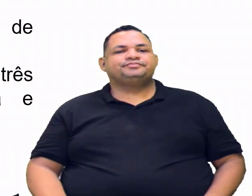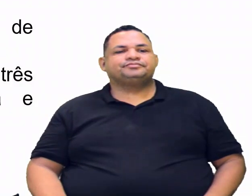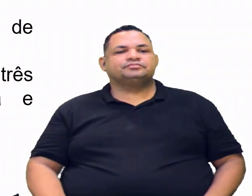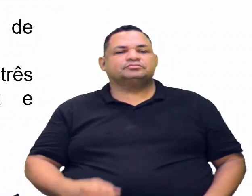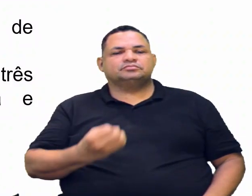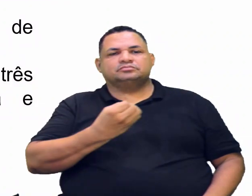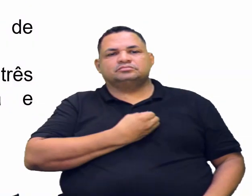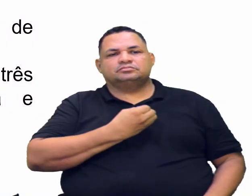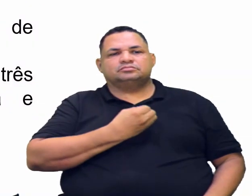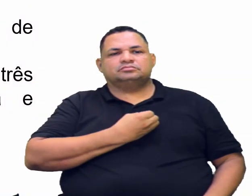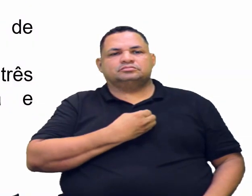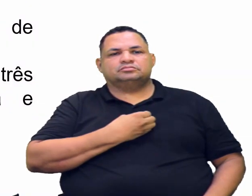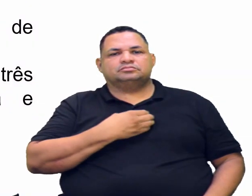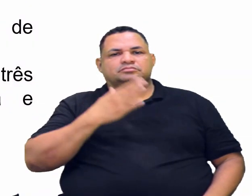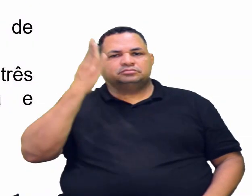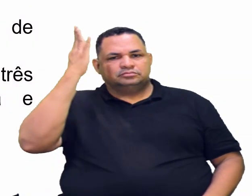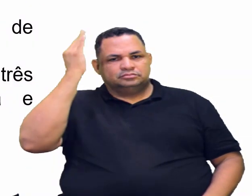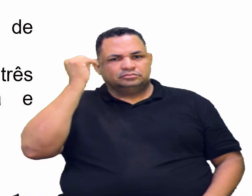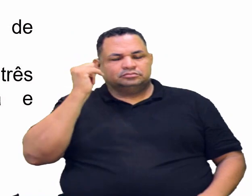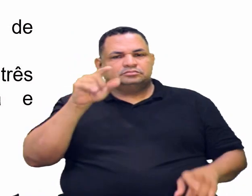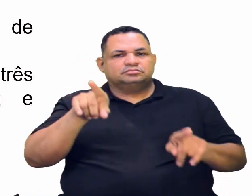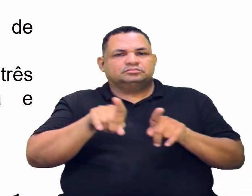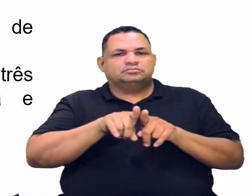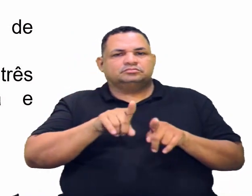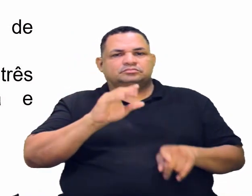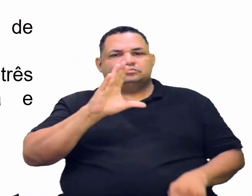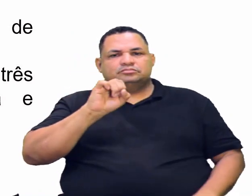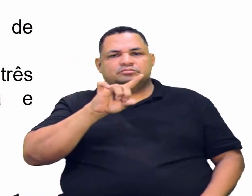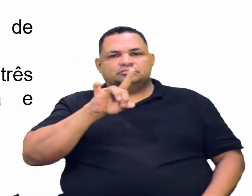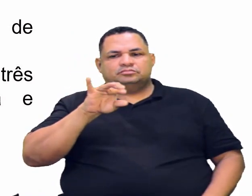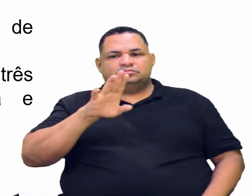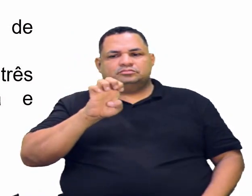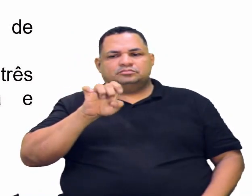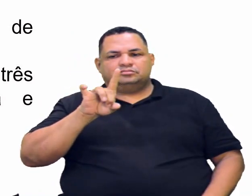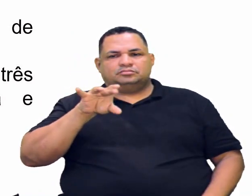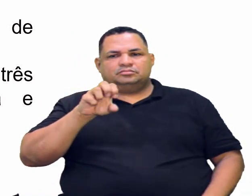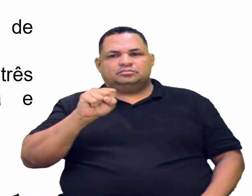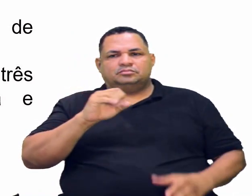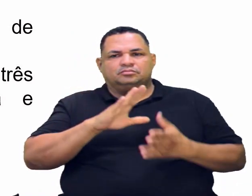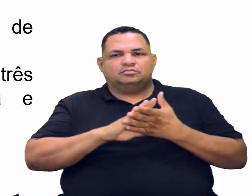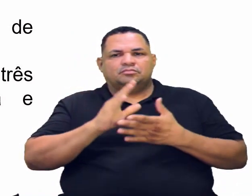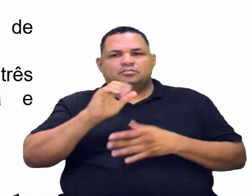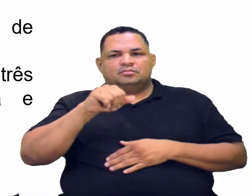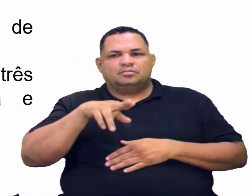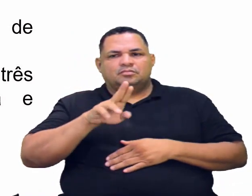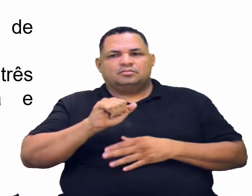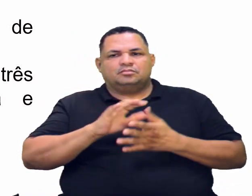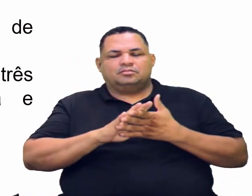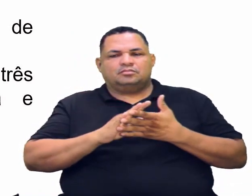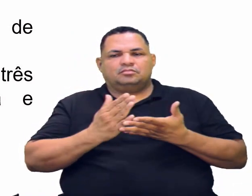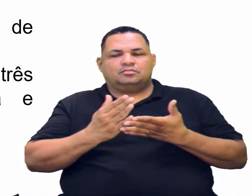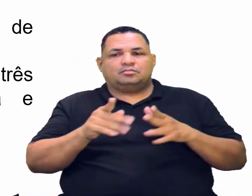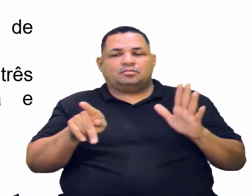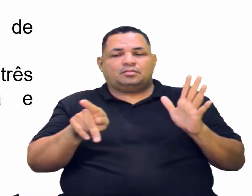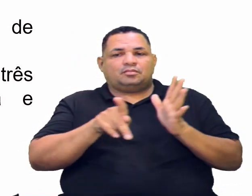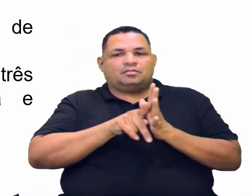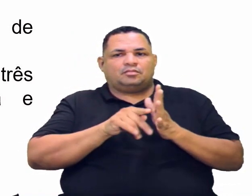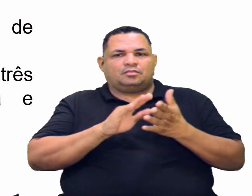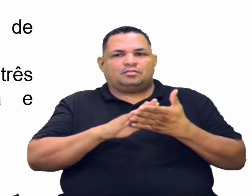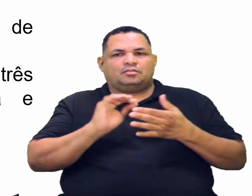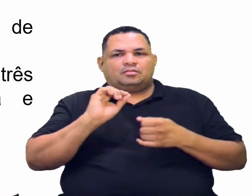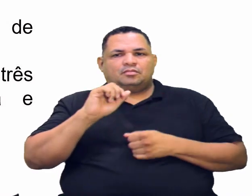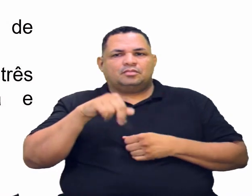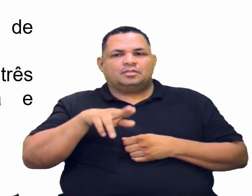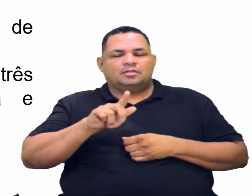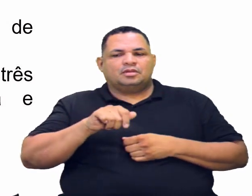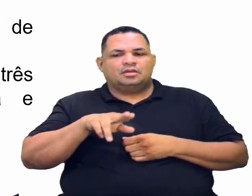Questão de número 2. Sabe-se que a ozonólise de um alqueno, que é a mesma coisa que alceno, tá